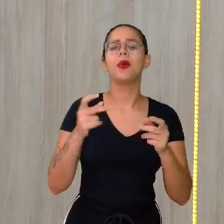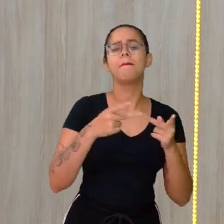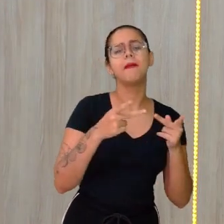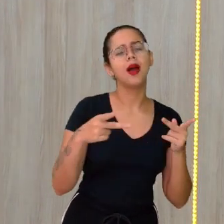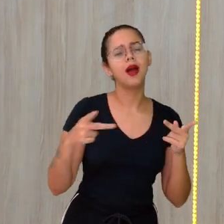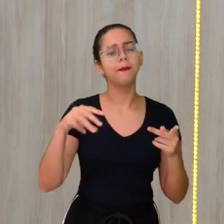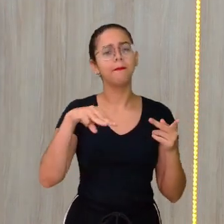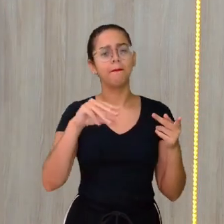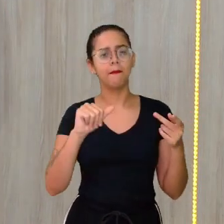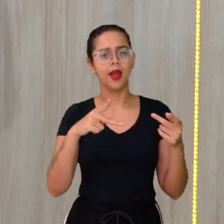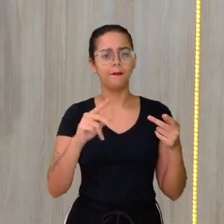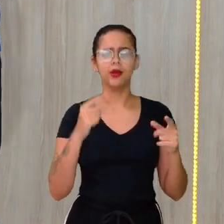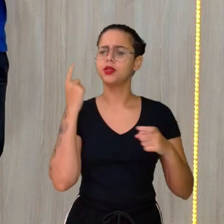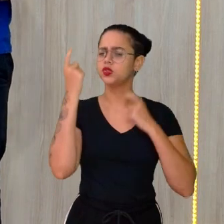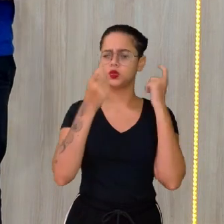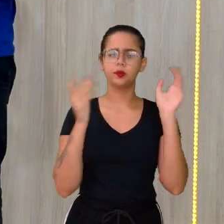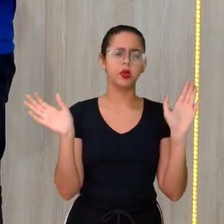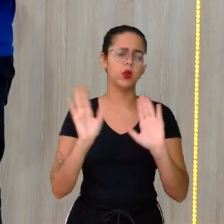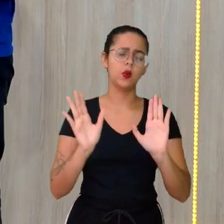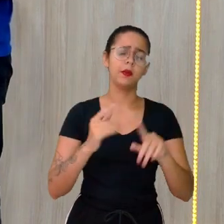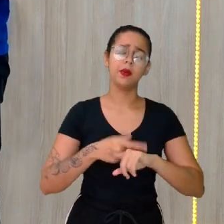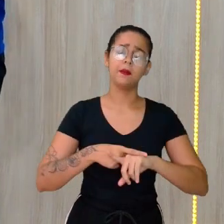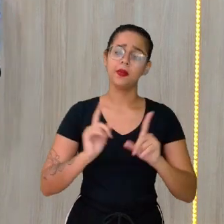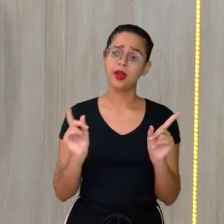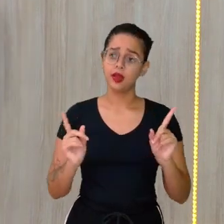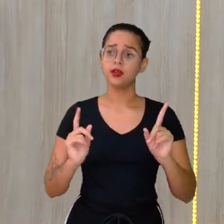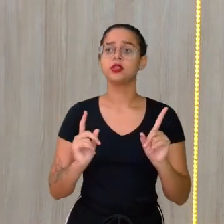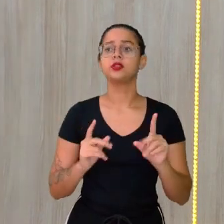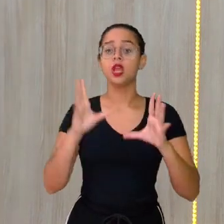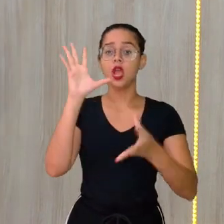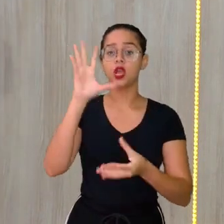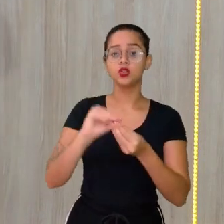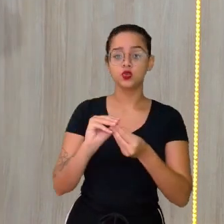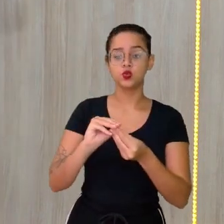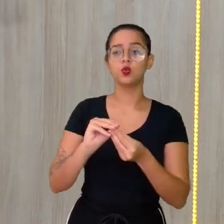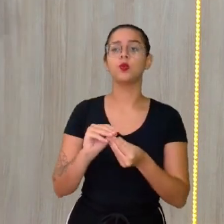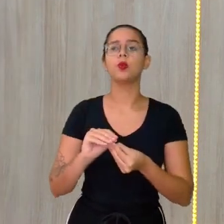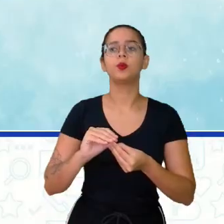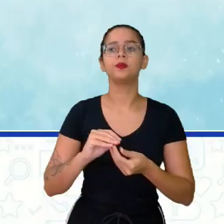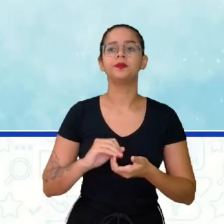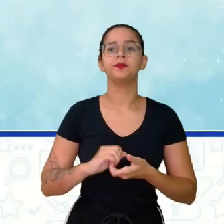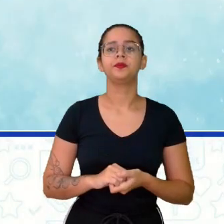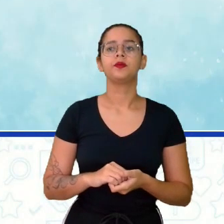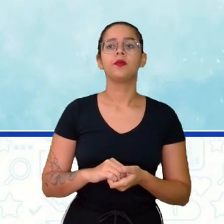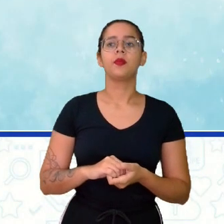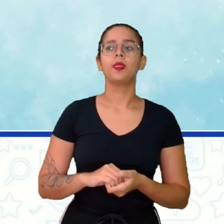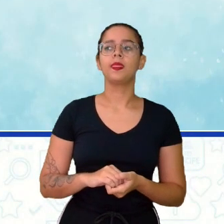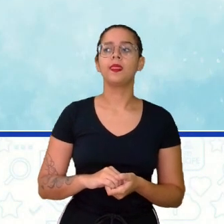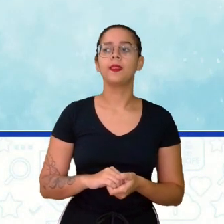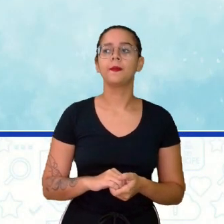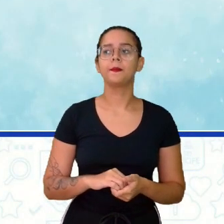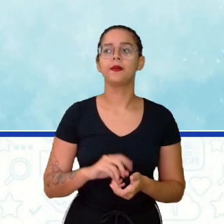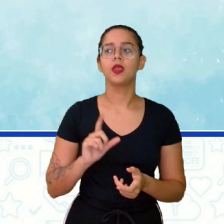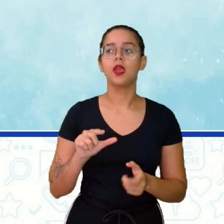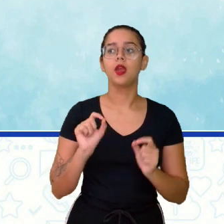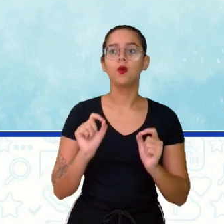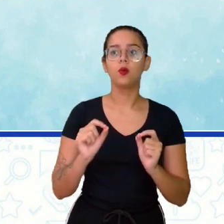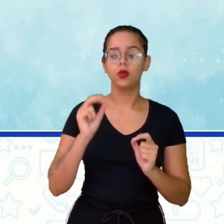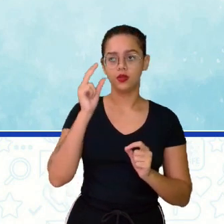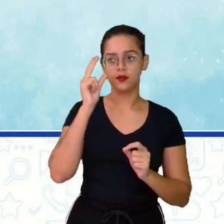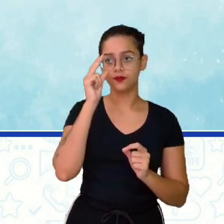para frente. Então, não se preocupe. Mas, em resumo, chega aí na tela para eles. É justamente aquela